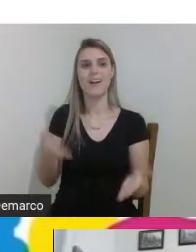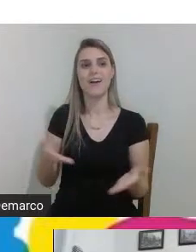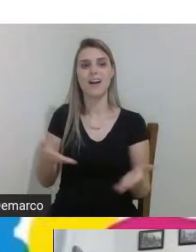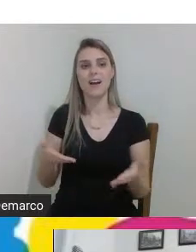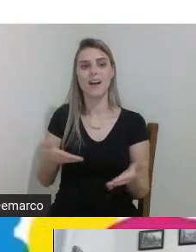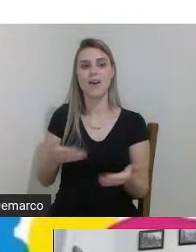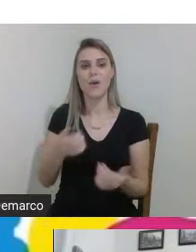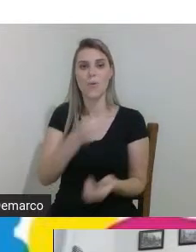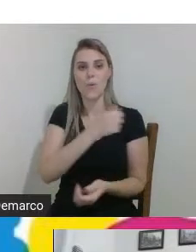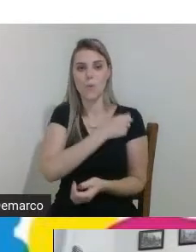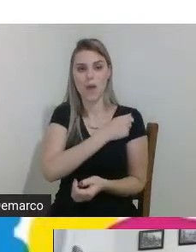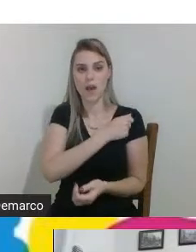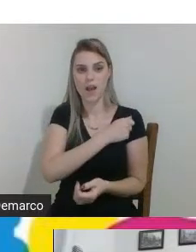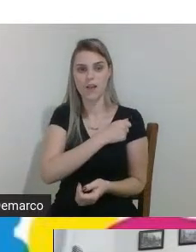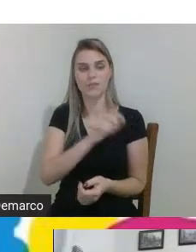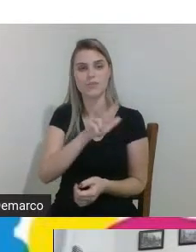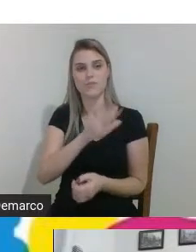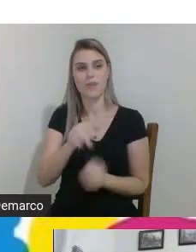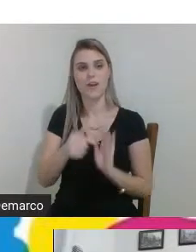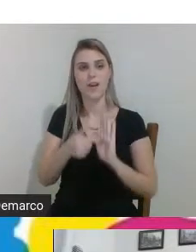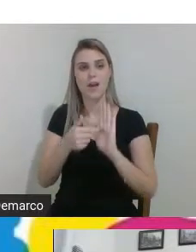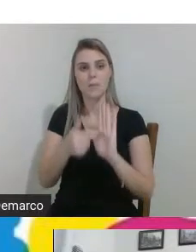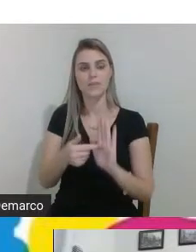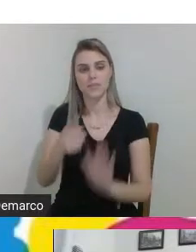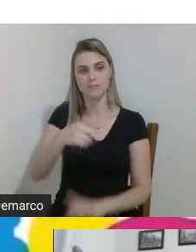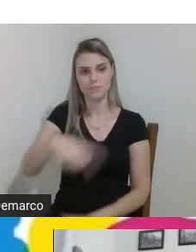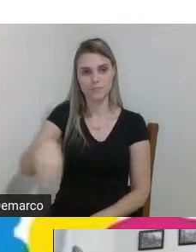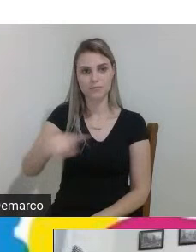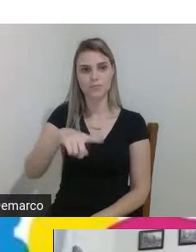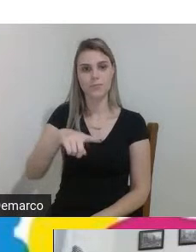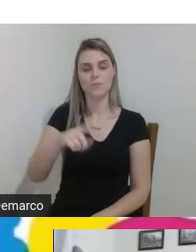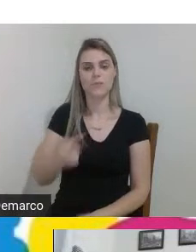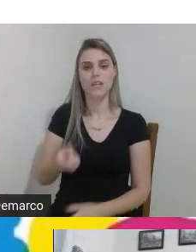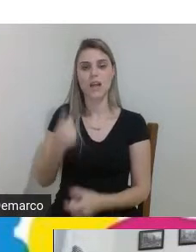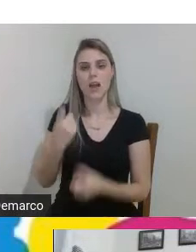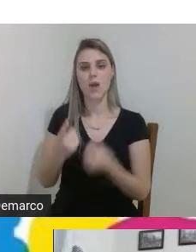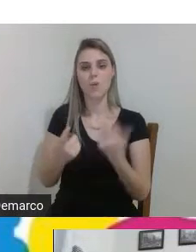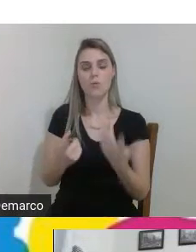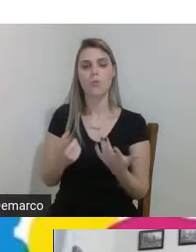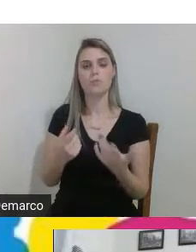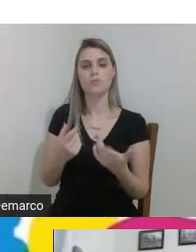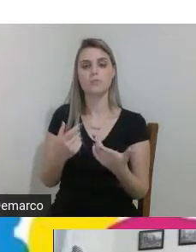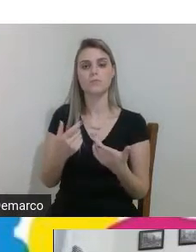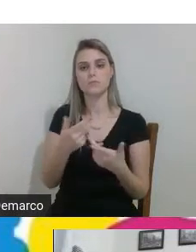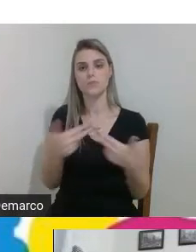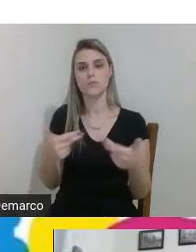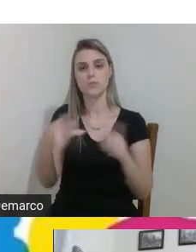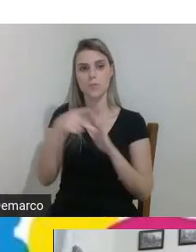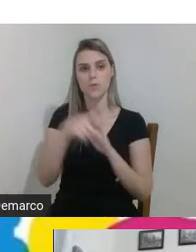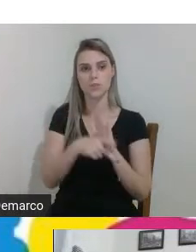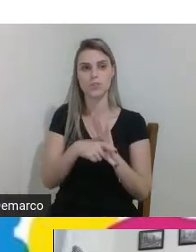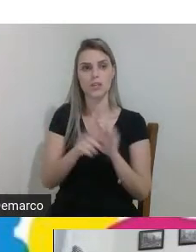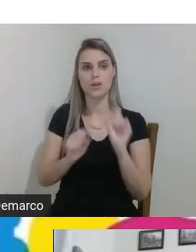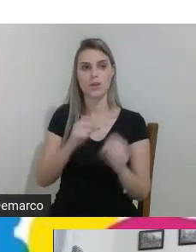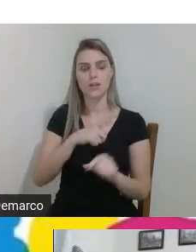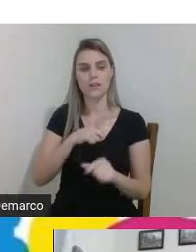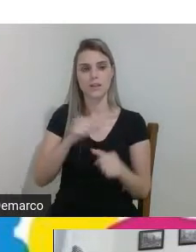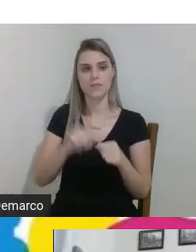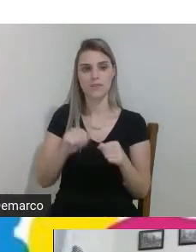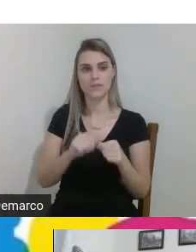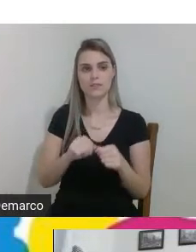estudantes que irão apresentar para vocês alguns detalhes desses projetos que eles estão elaborando